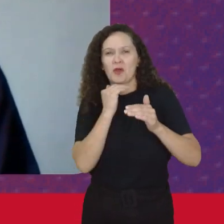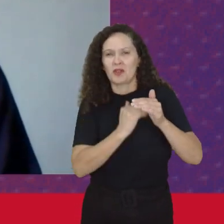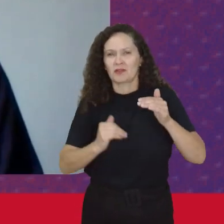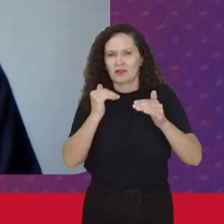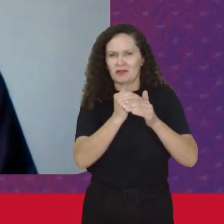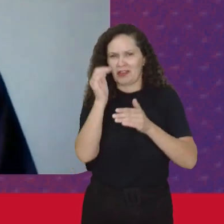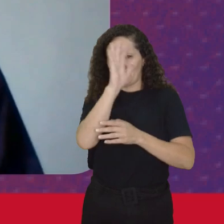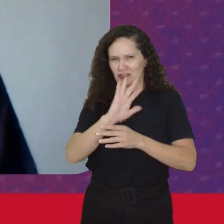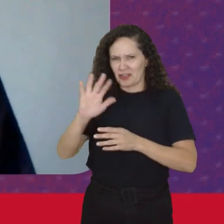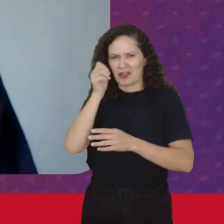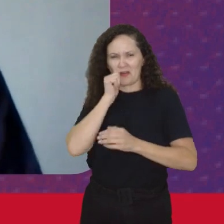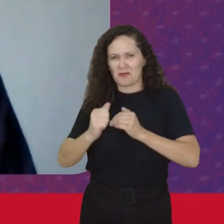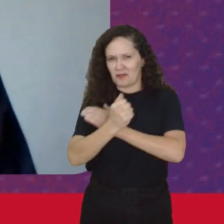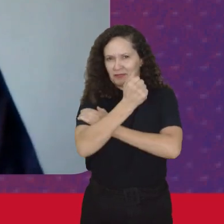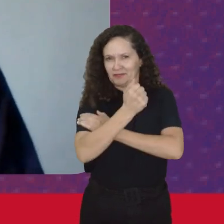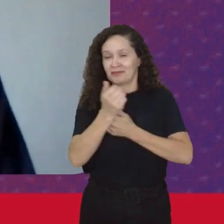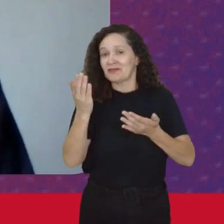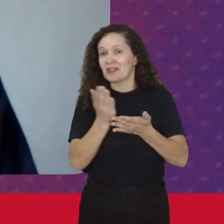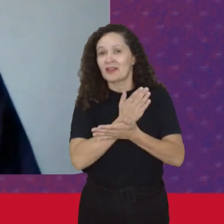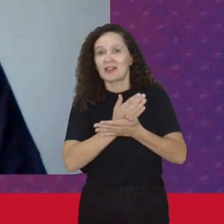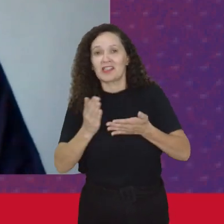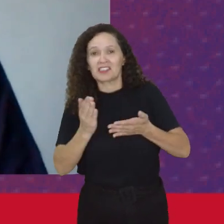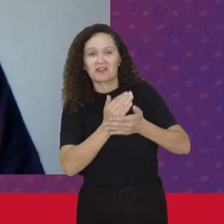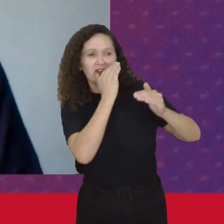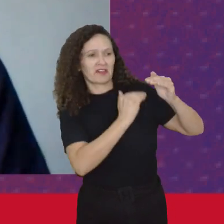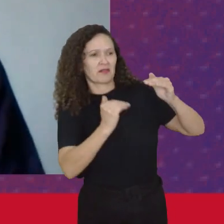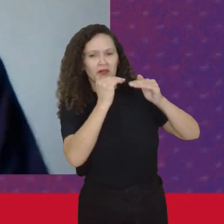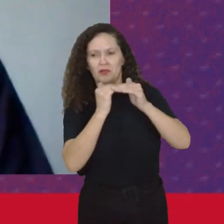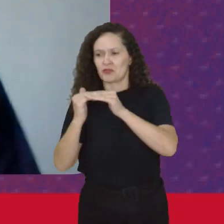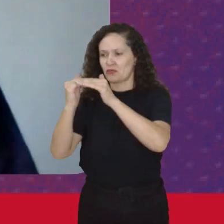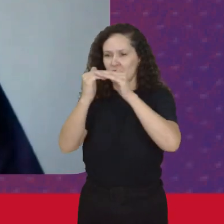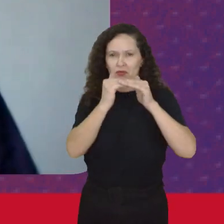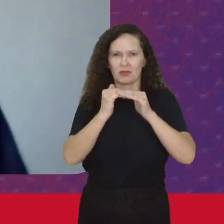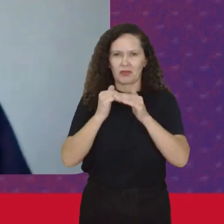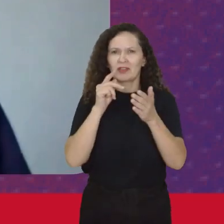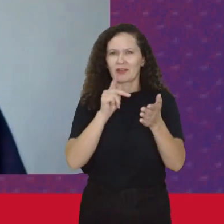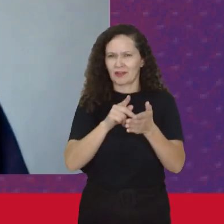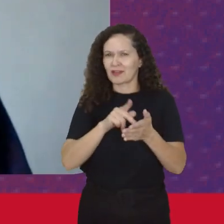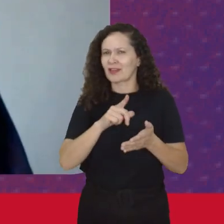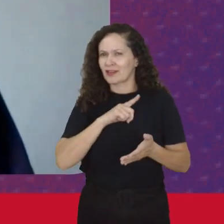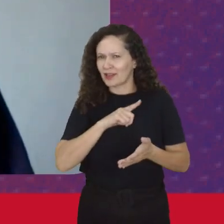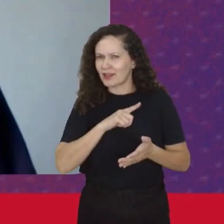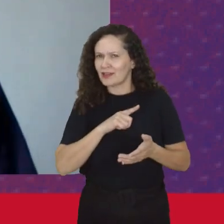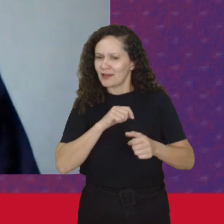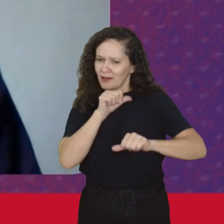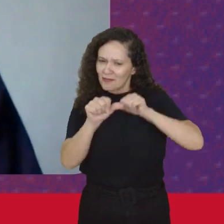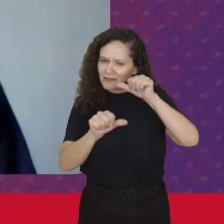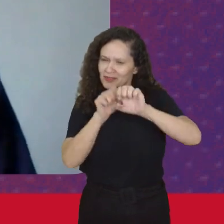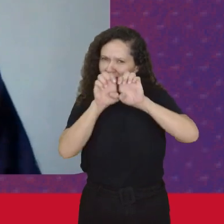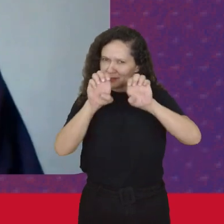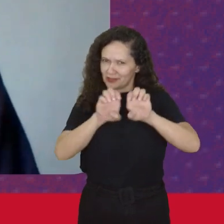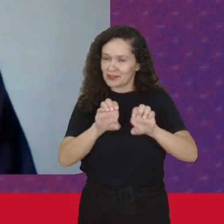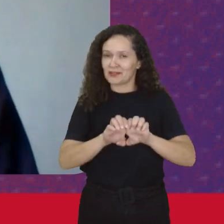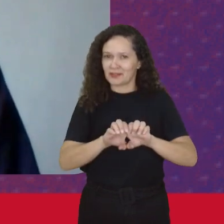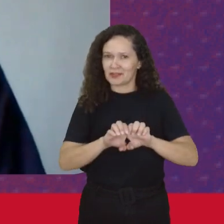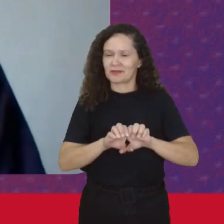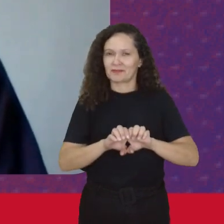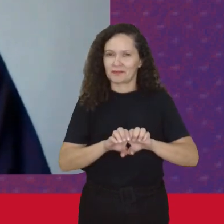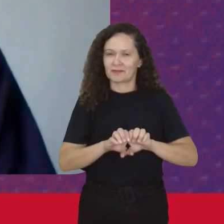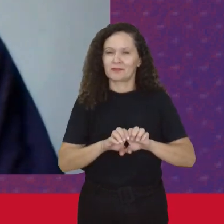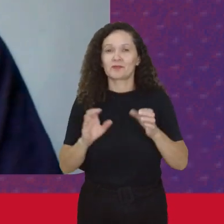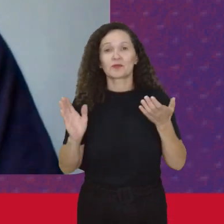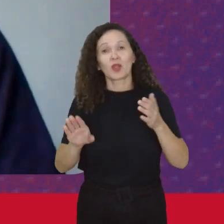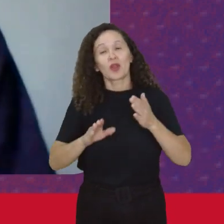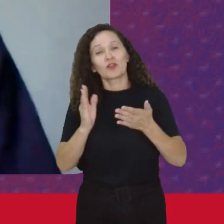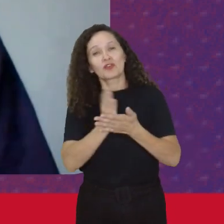genérico Porque muitas vezes Ele pode não estar Atrapalhando A questão das mudanças Estruturais Mas De alguma